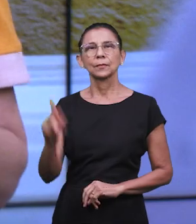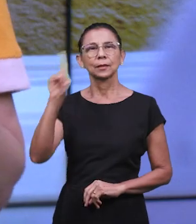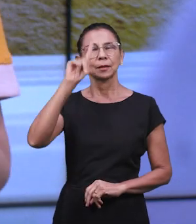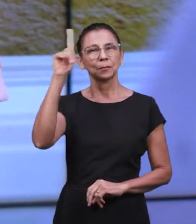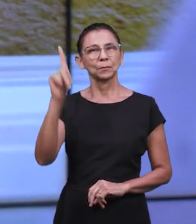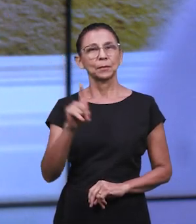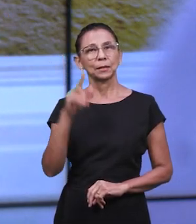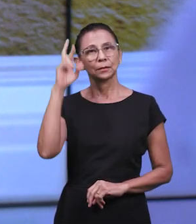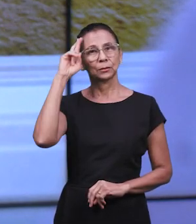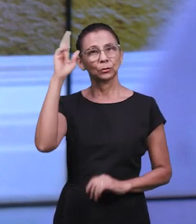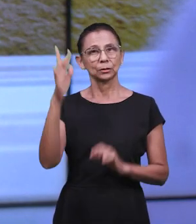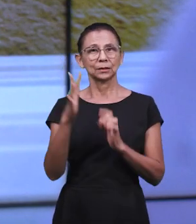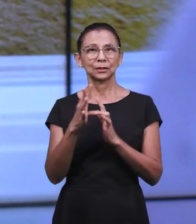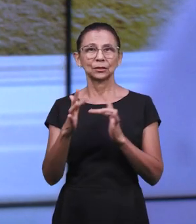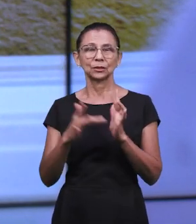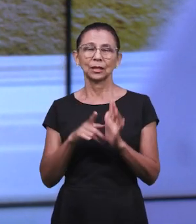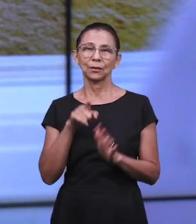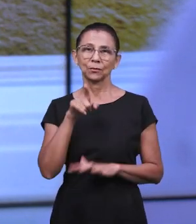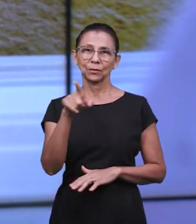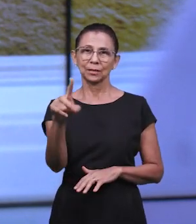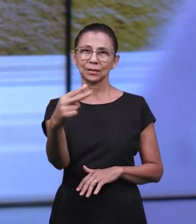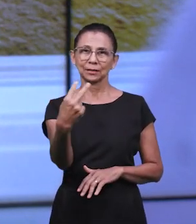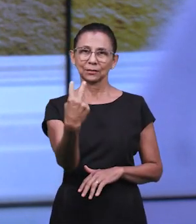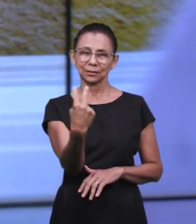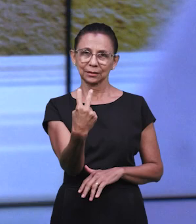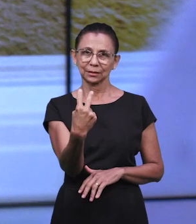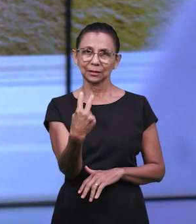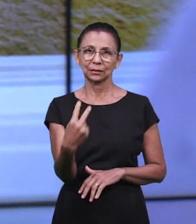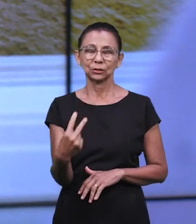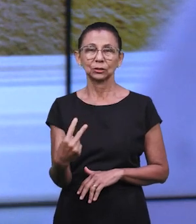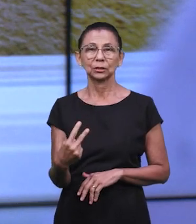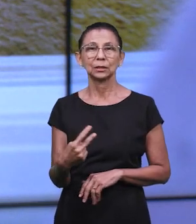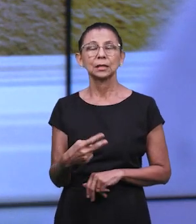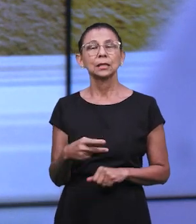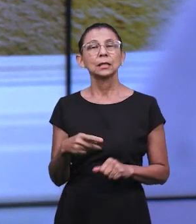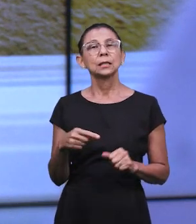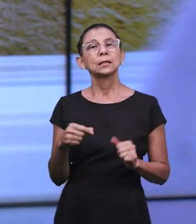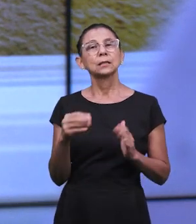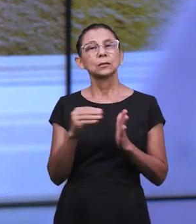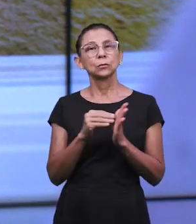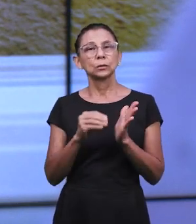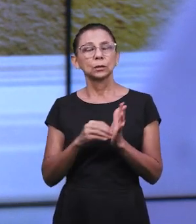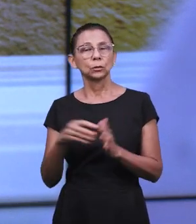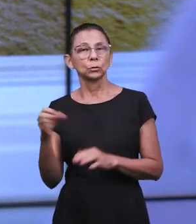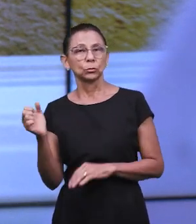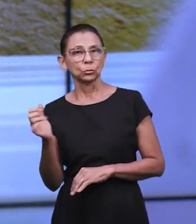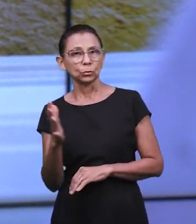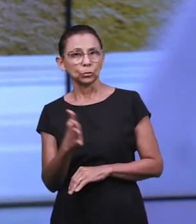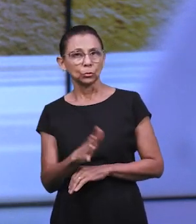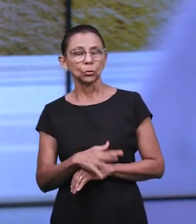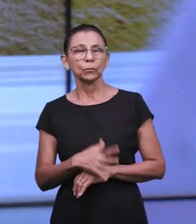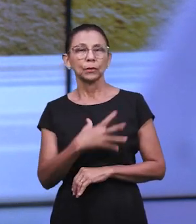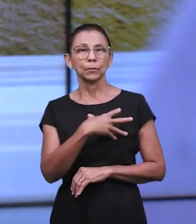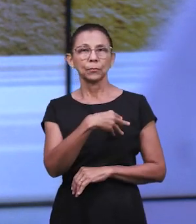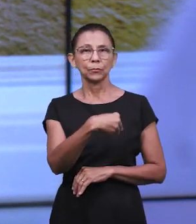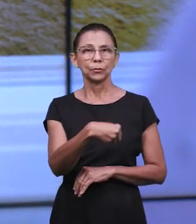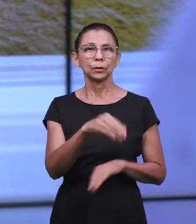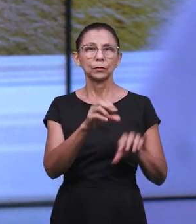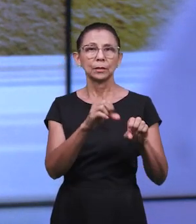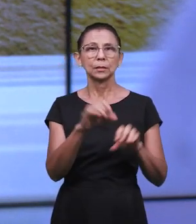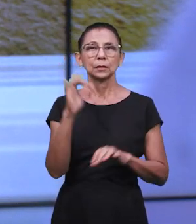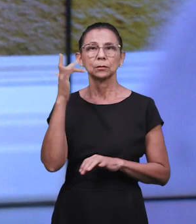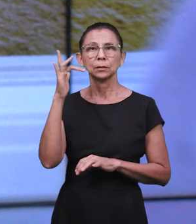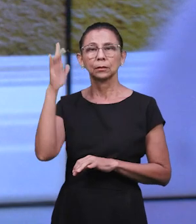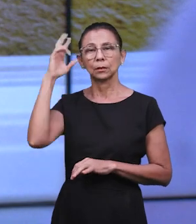A paz do Senhor Jesus a você que nos assiste. Neste nono episódio, que trata da educação dos filhos no